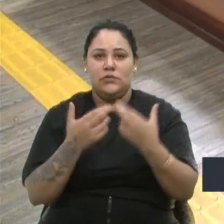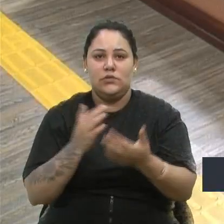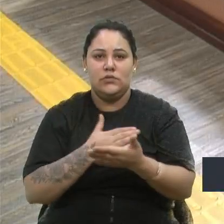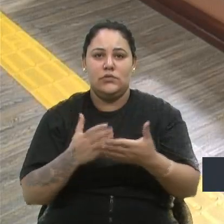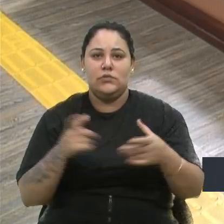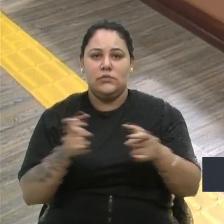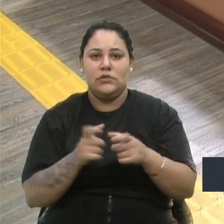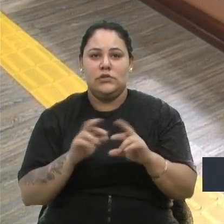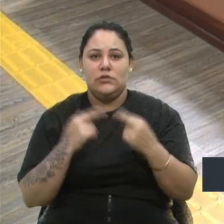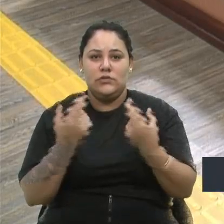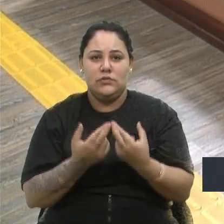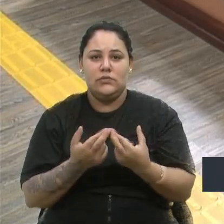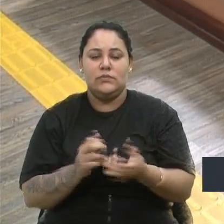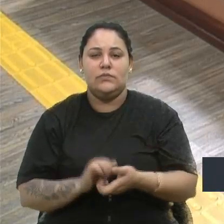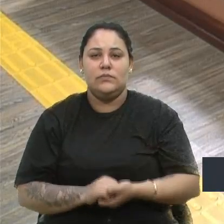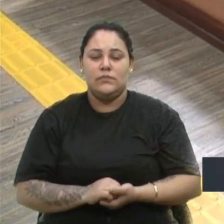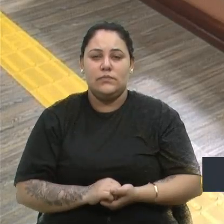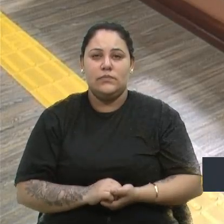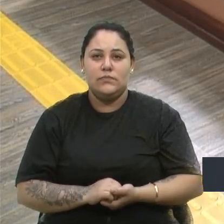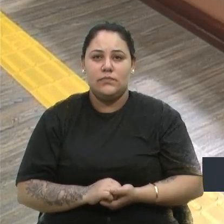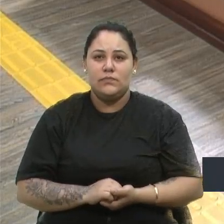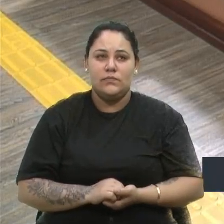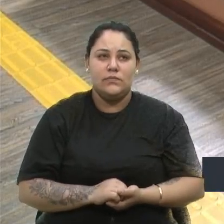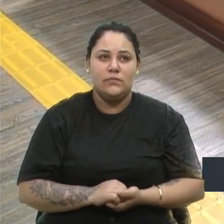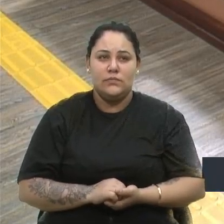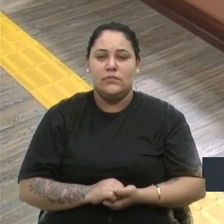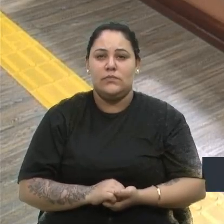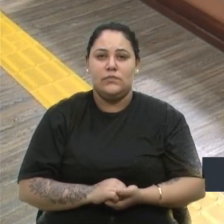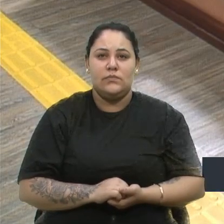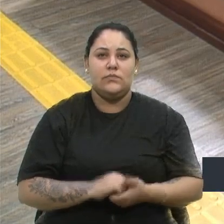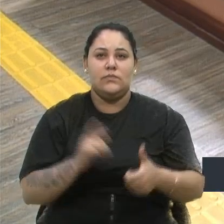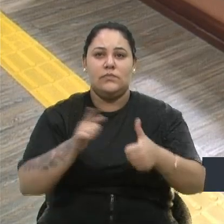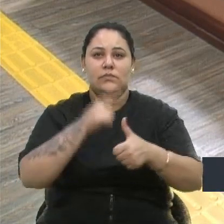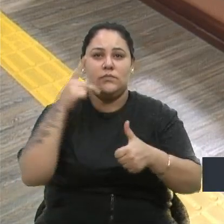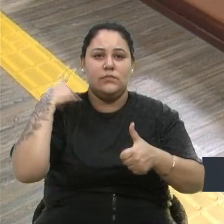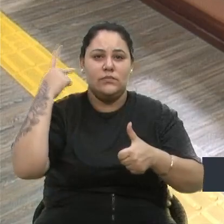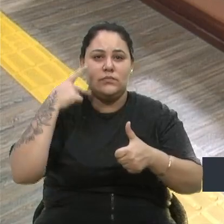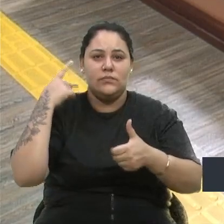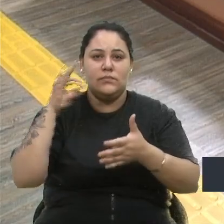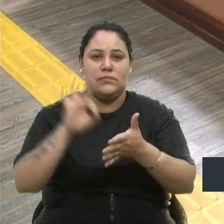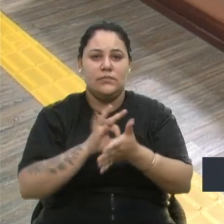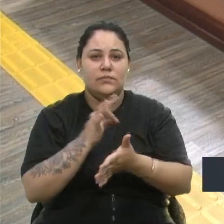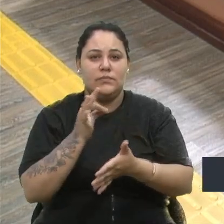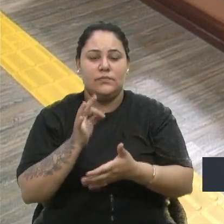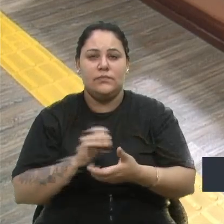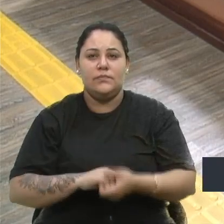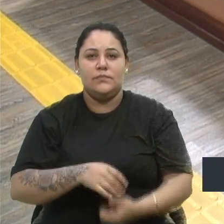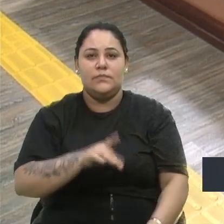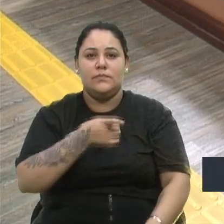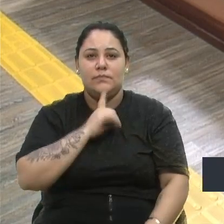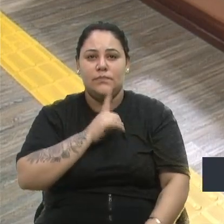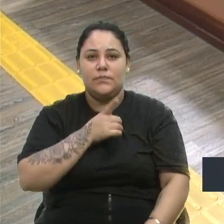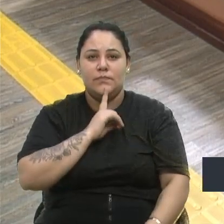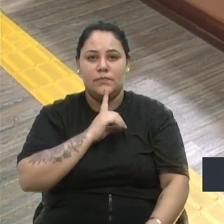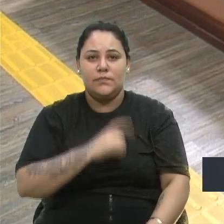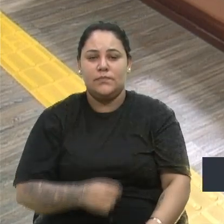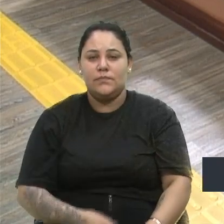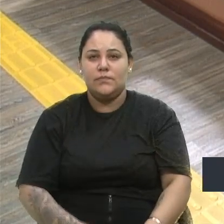Um pequeno expediente, primeiro vereador inscrito, Alberto Menegucci.